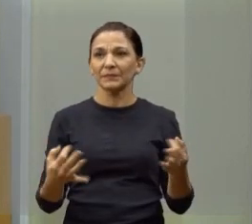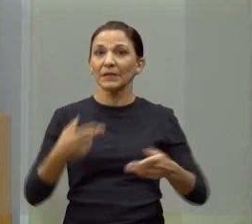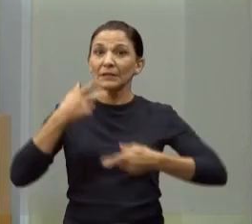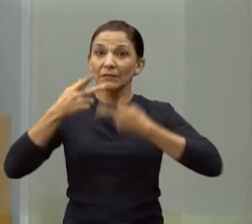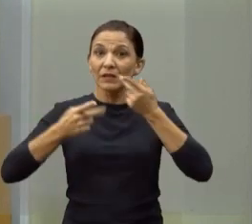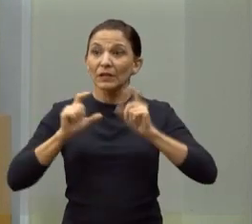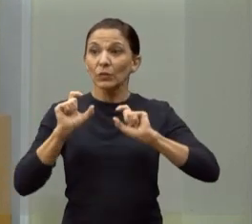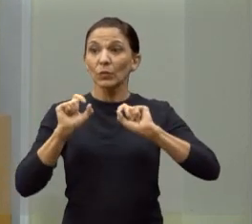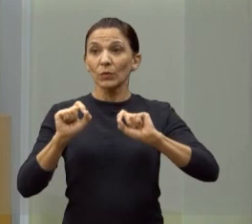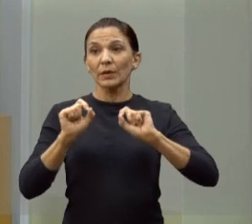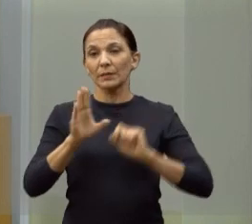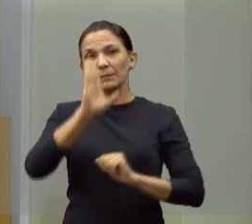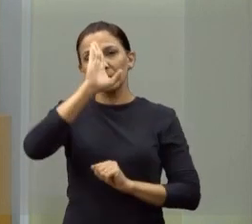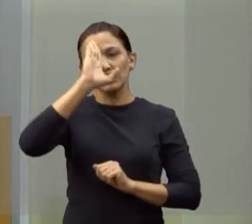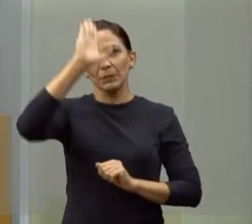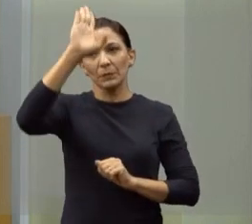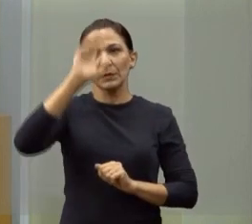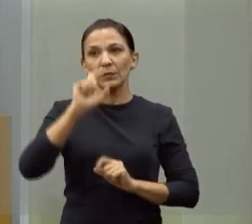principalmente,